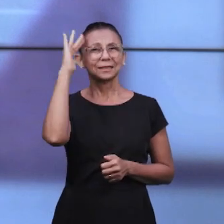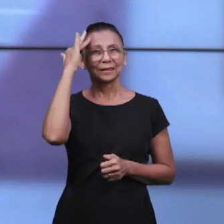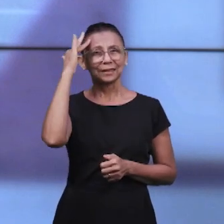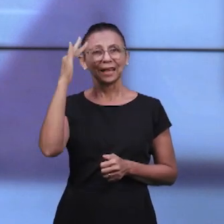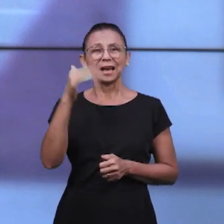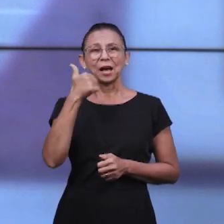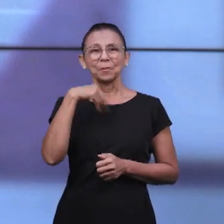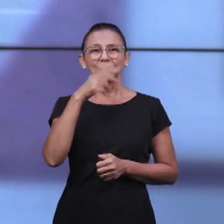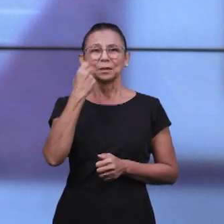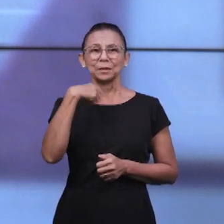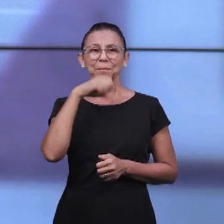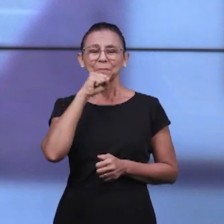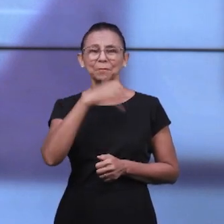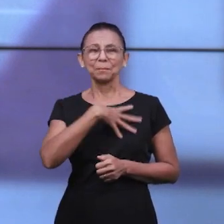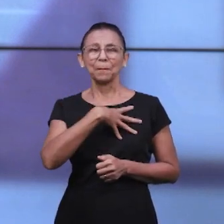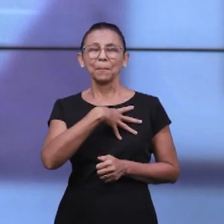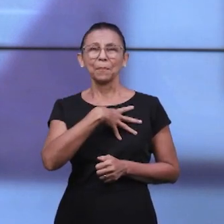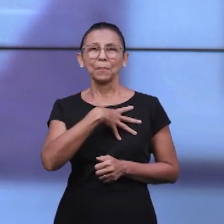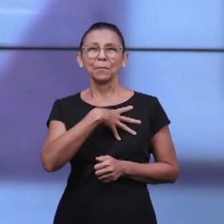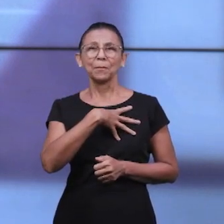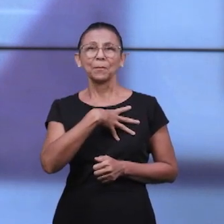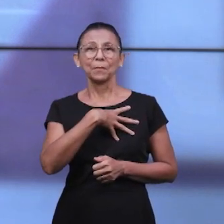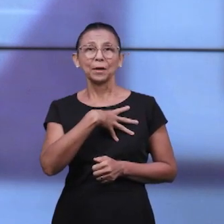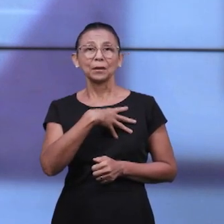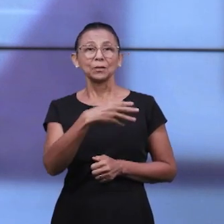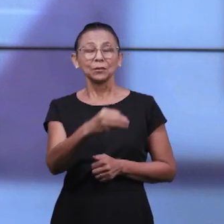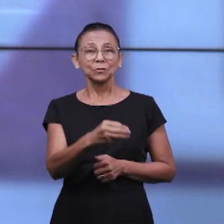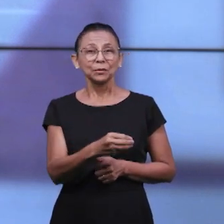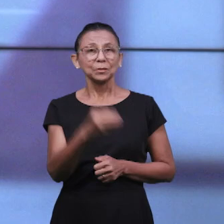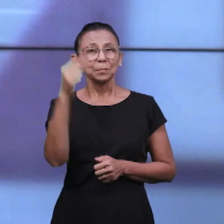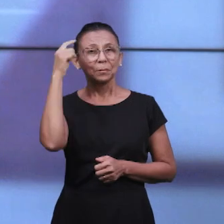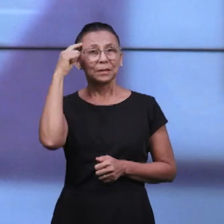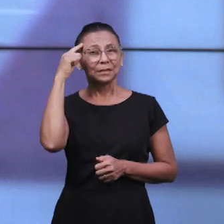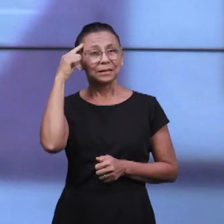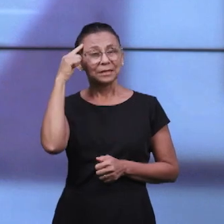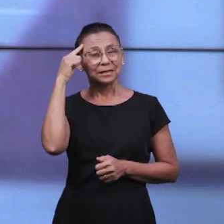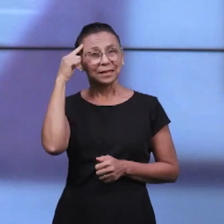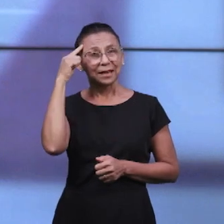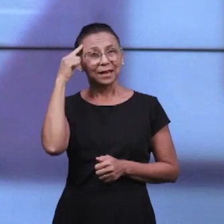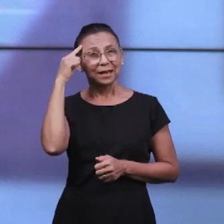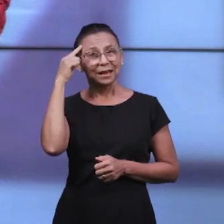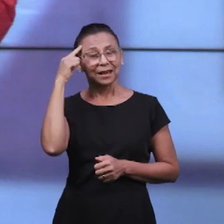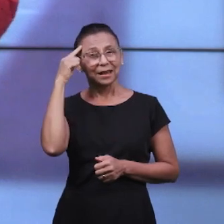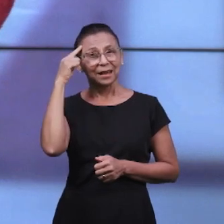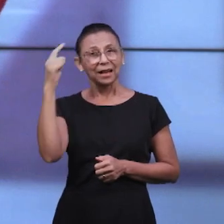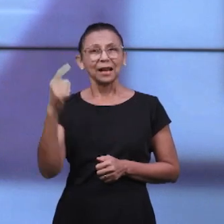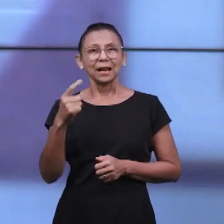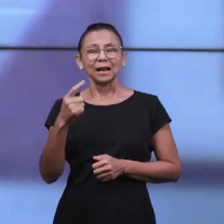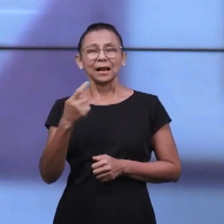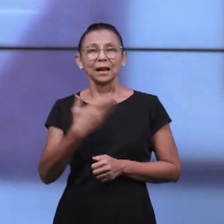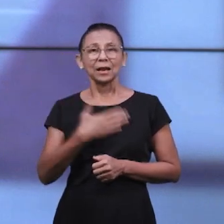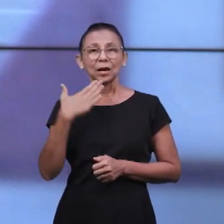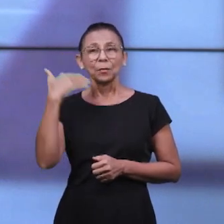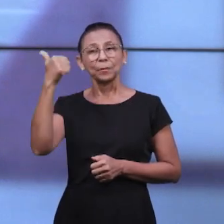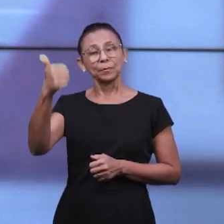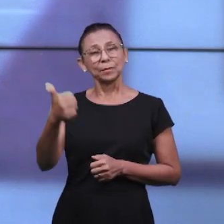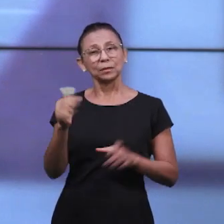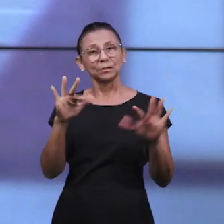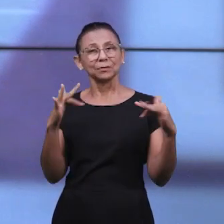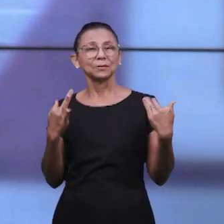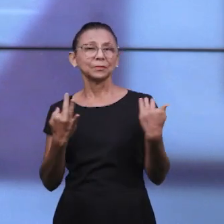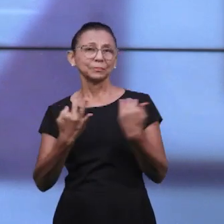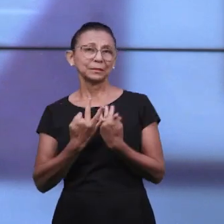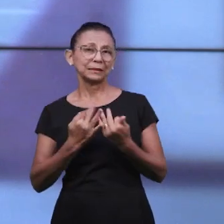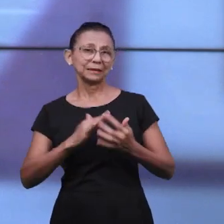amigos, é importantíssima para os filhos. E ainda, escolha o alimento certo.